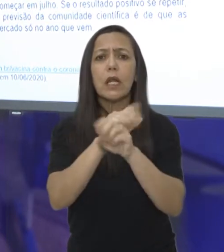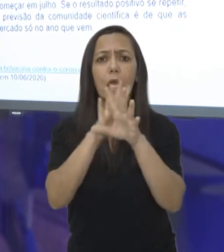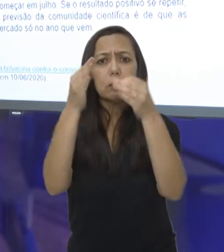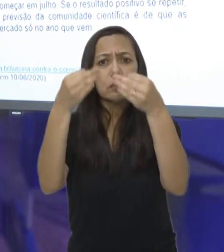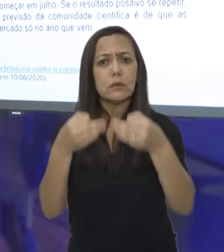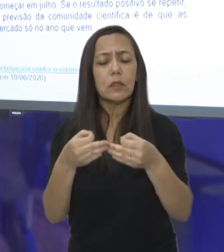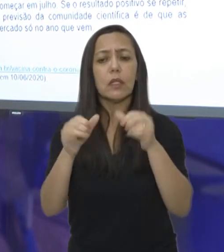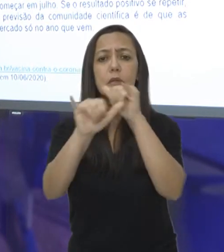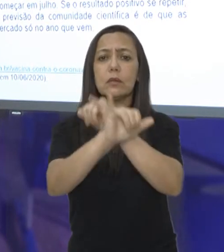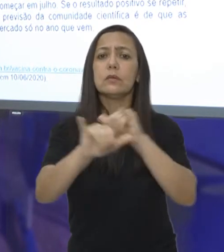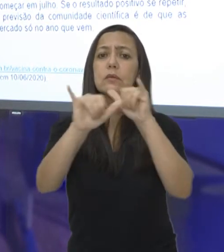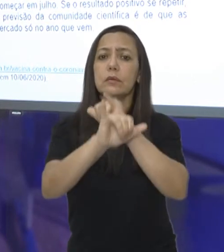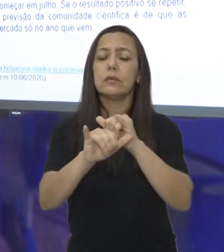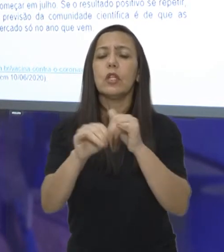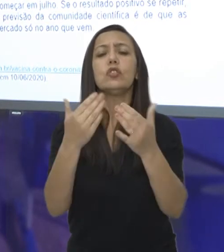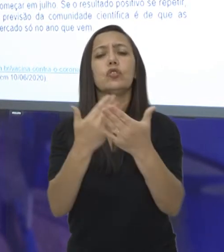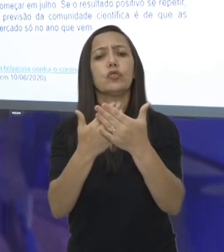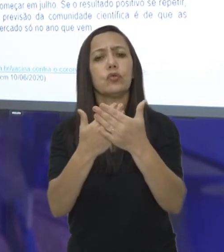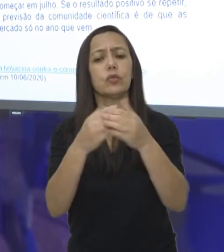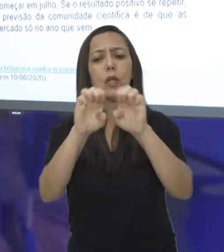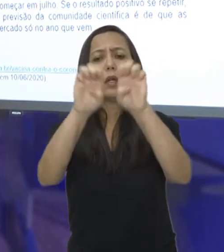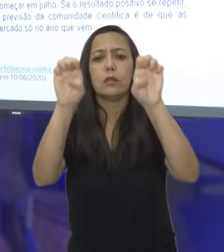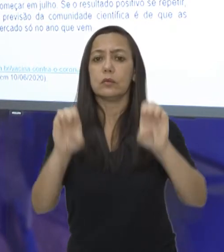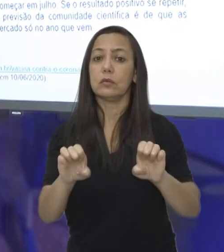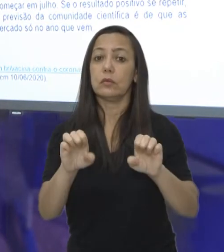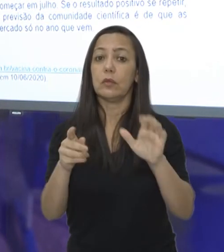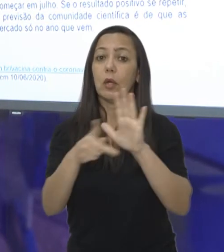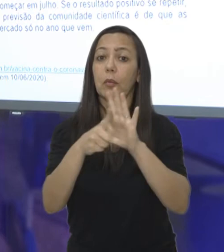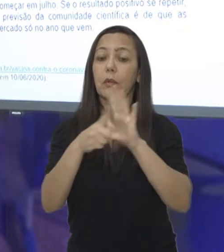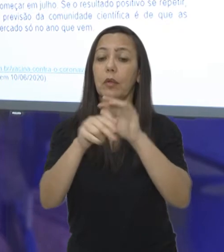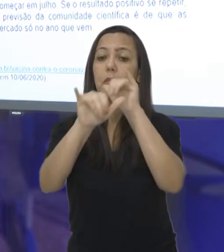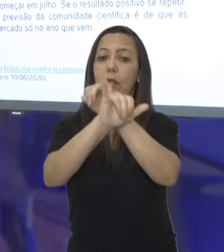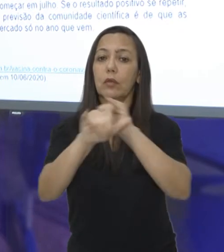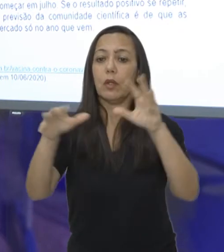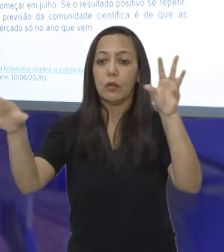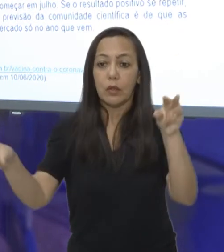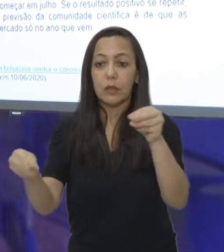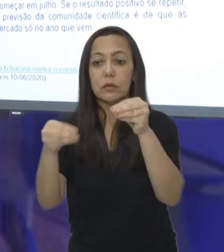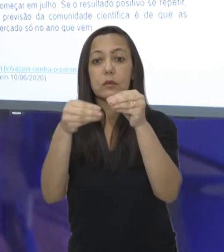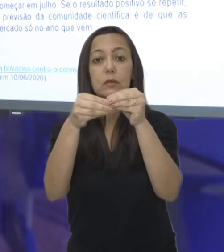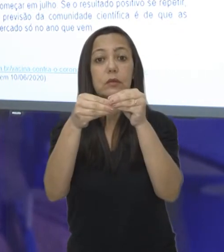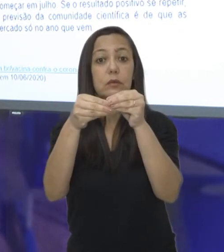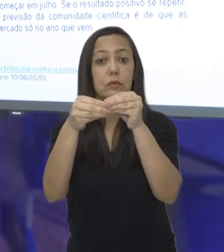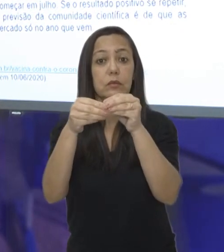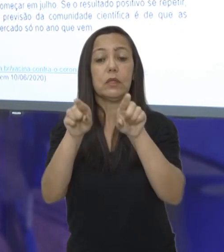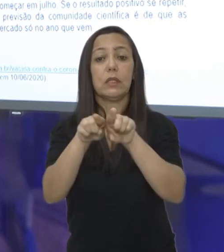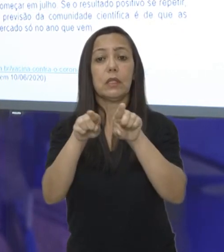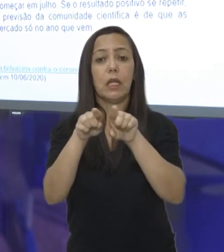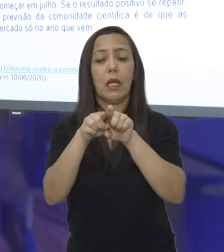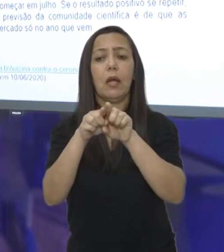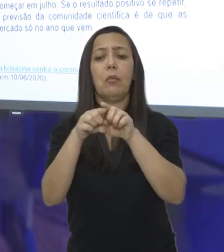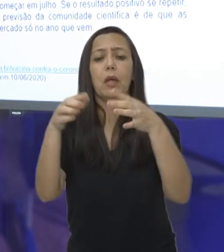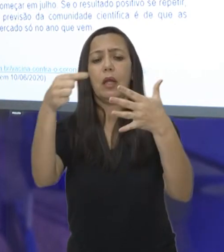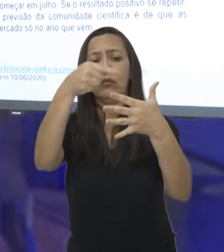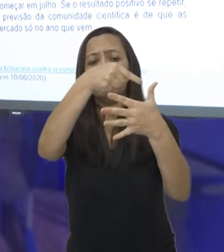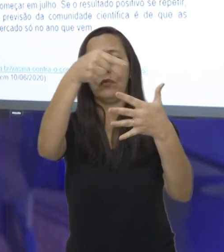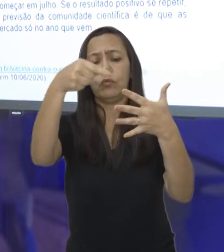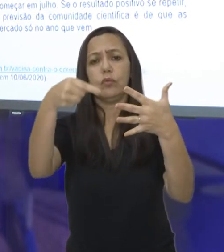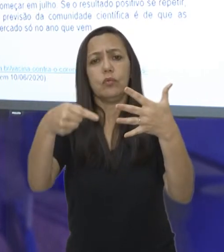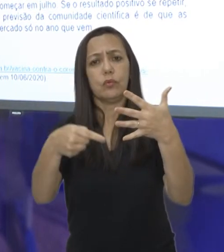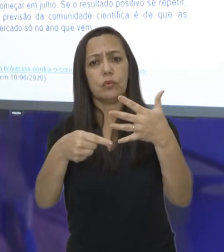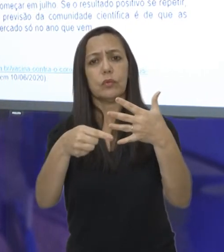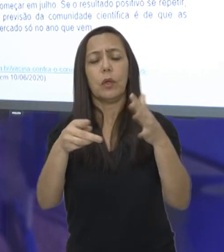Depois de estudarmos a estrutura da notícia, sua síntese e todos os componentes que fazem a notícia,